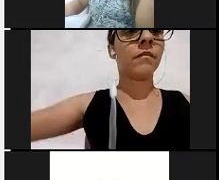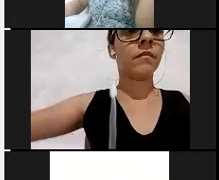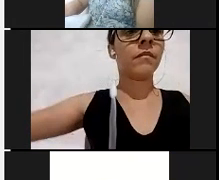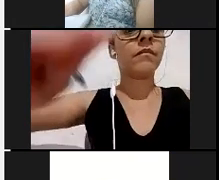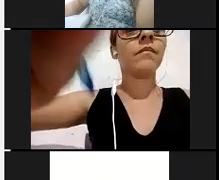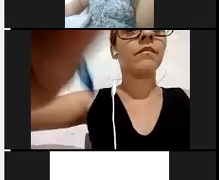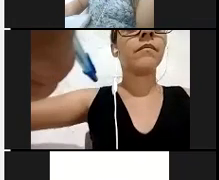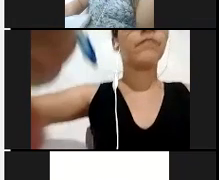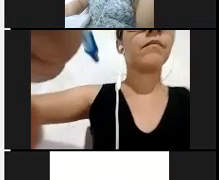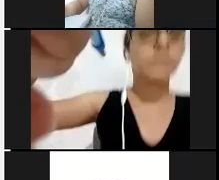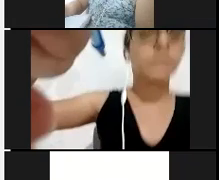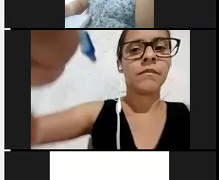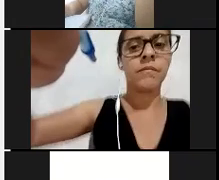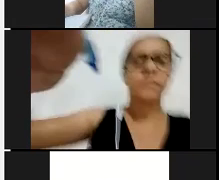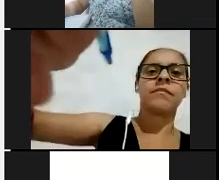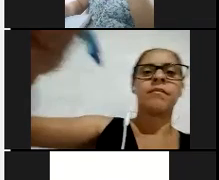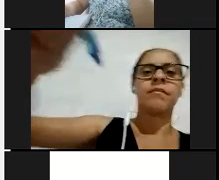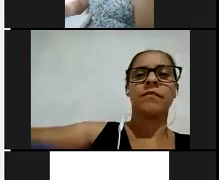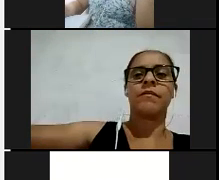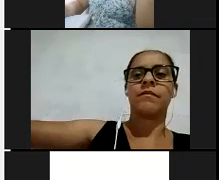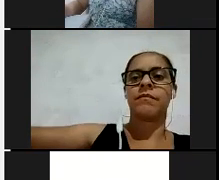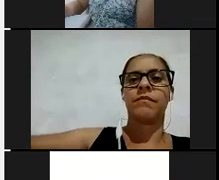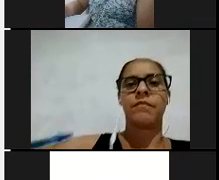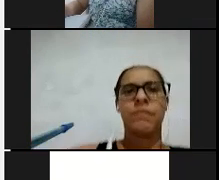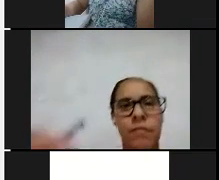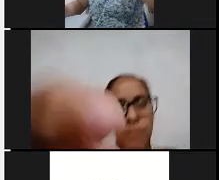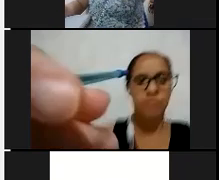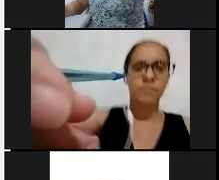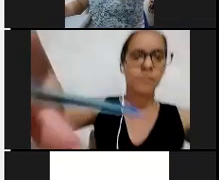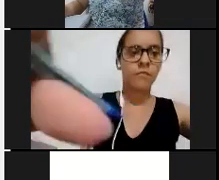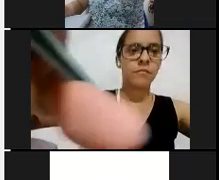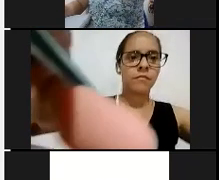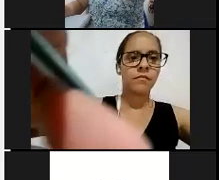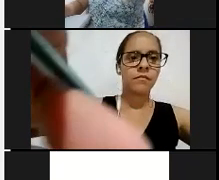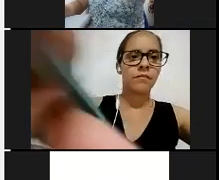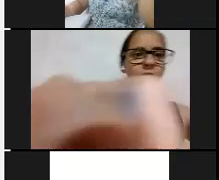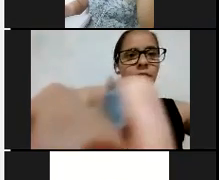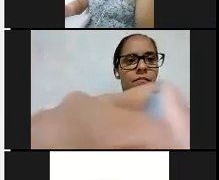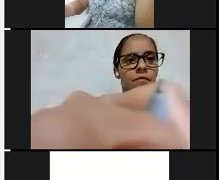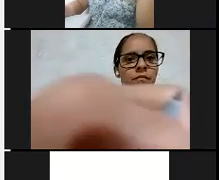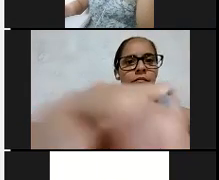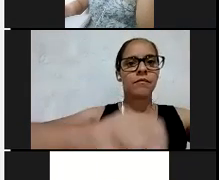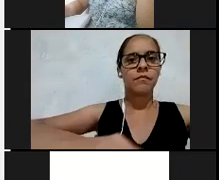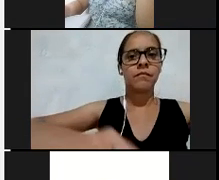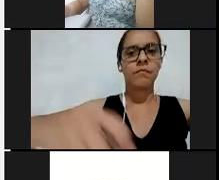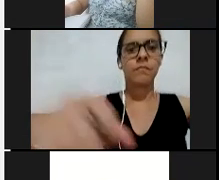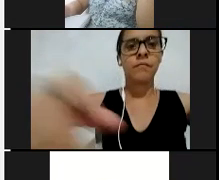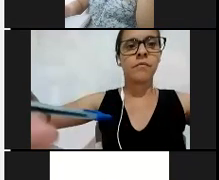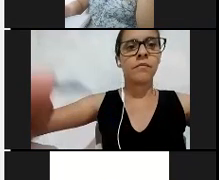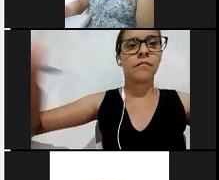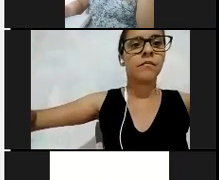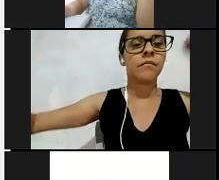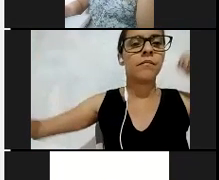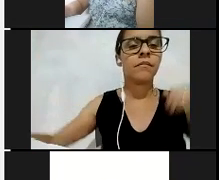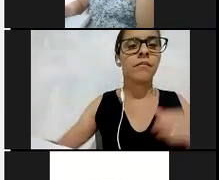sociedade tecnológica. E, se não fosse a pandemia, então, estamos